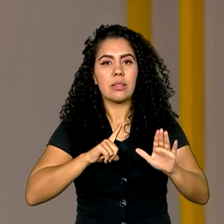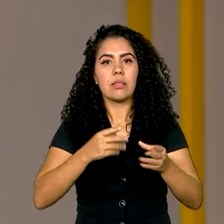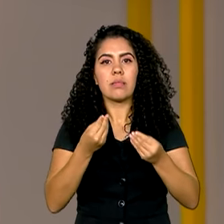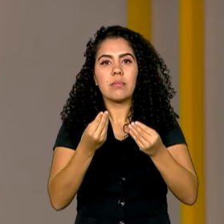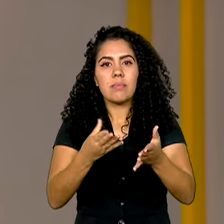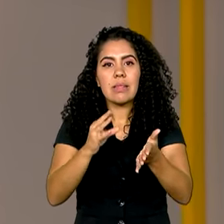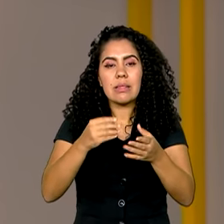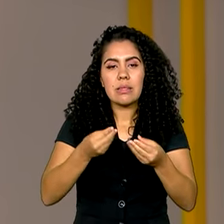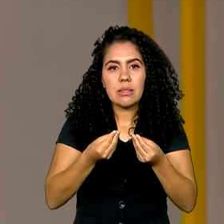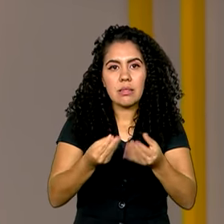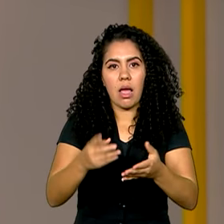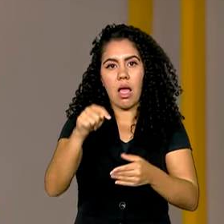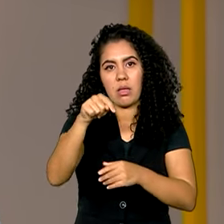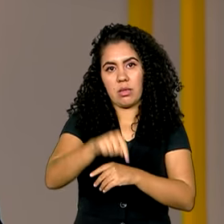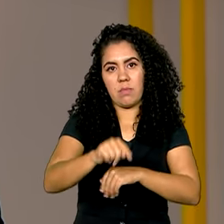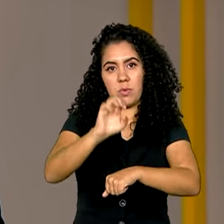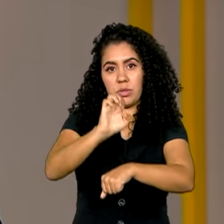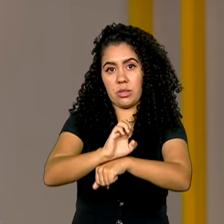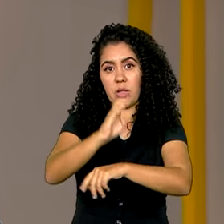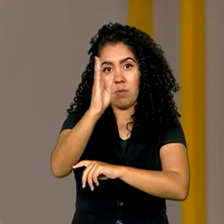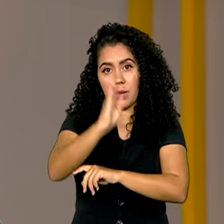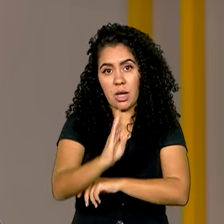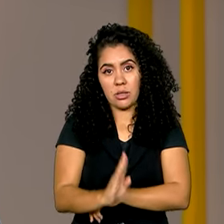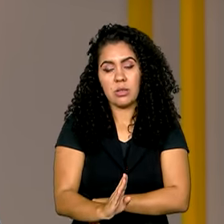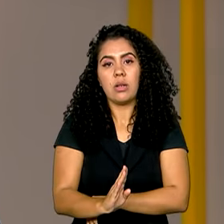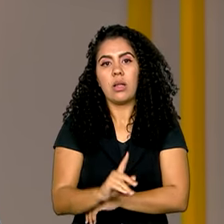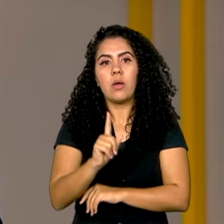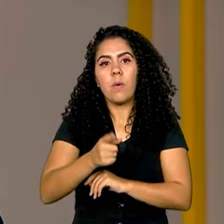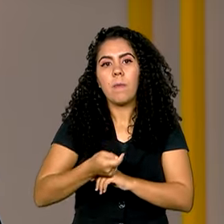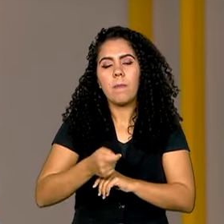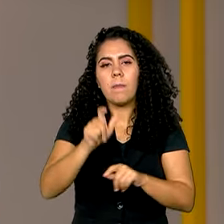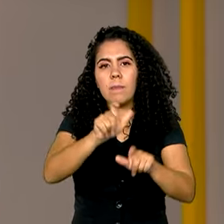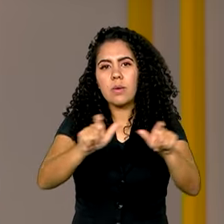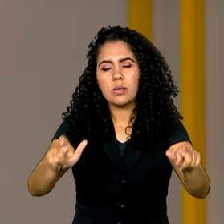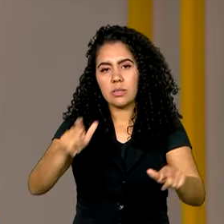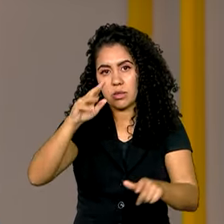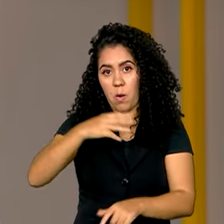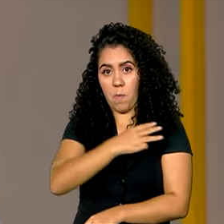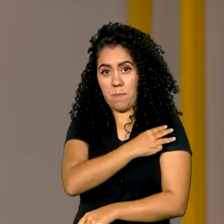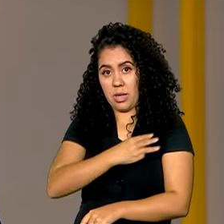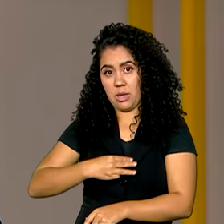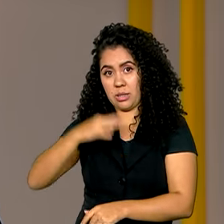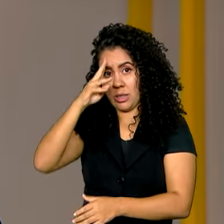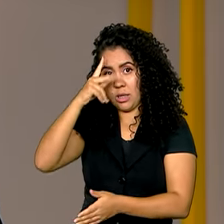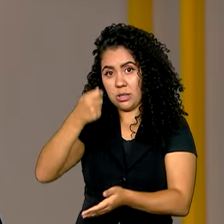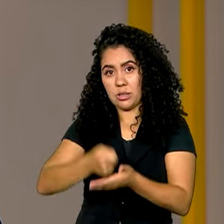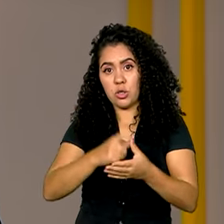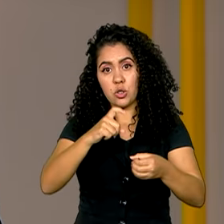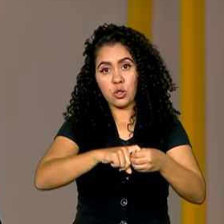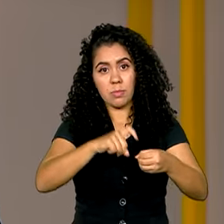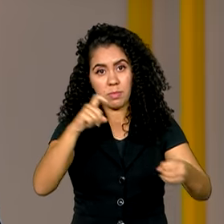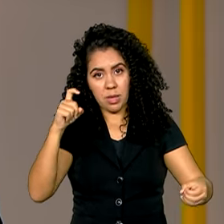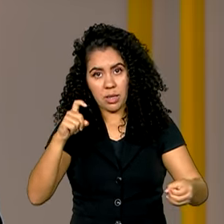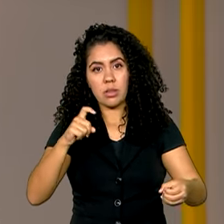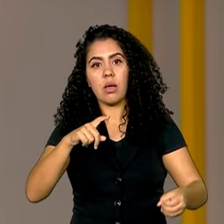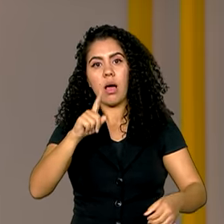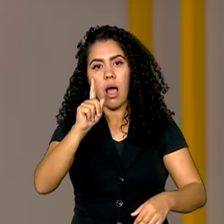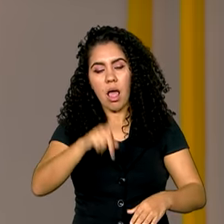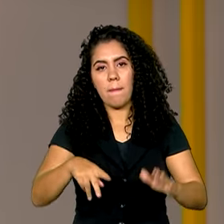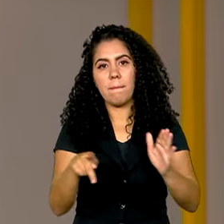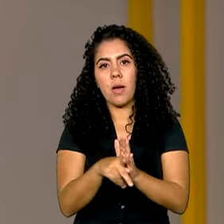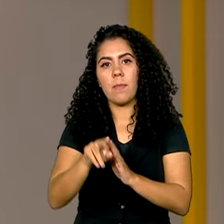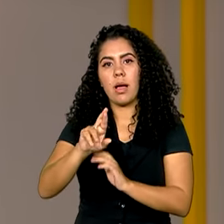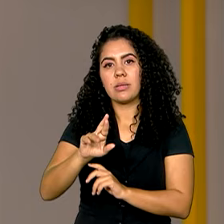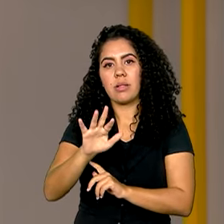brasileiro e para os beneficiados. O ministro disse que a decisão de suspender a norma foi tomada pela Receita